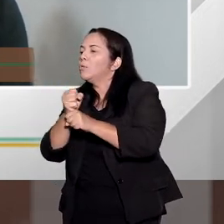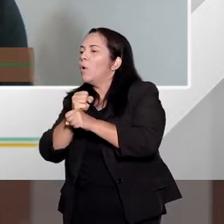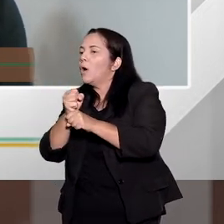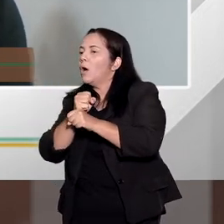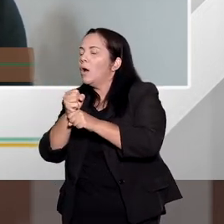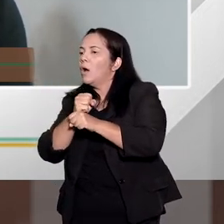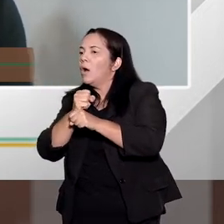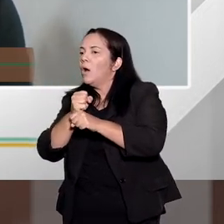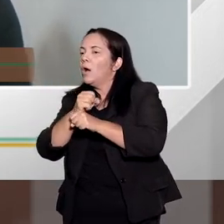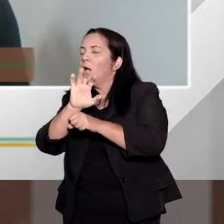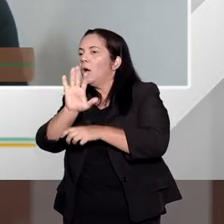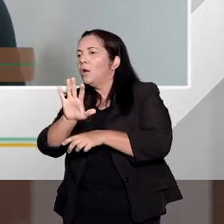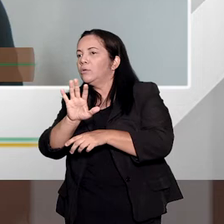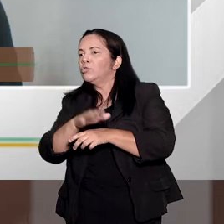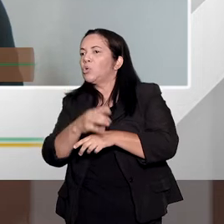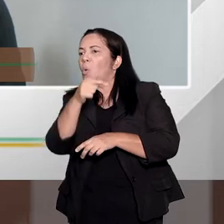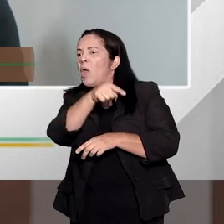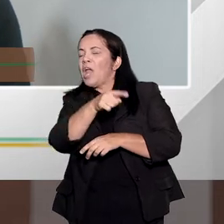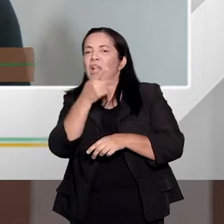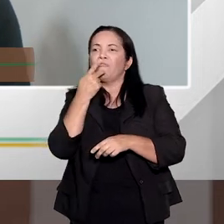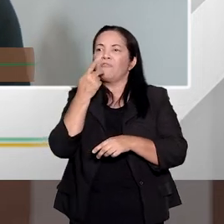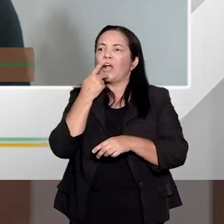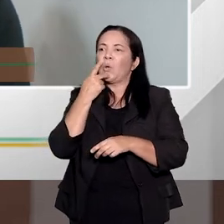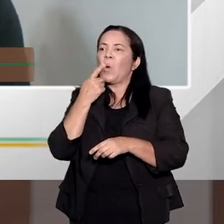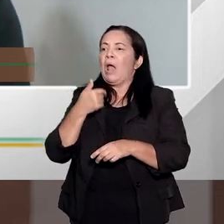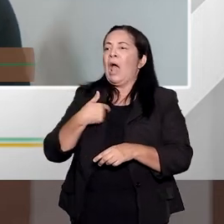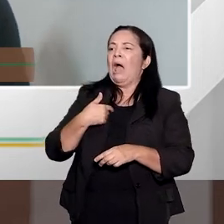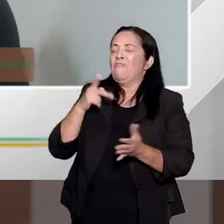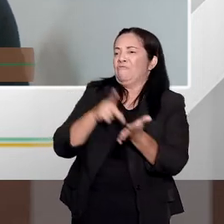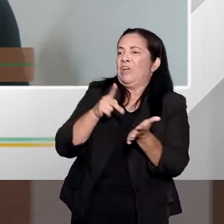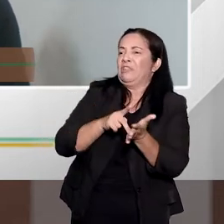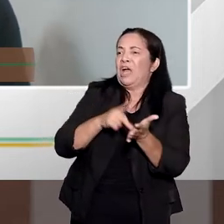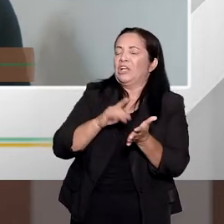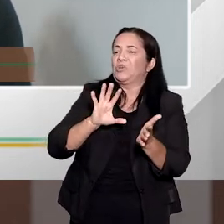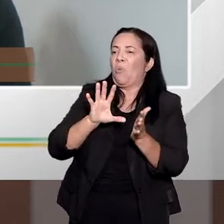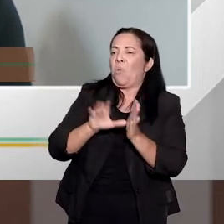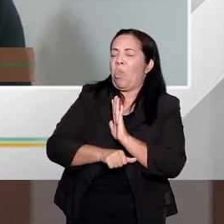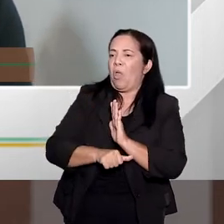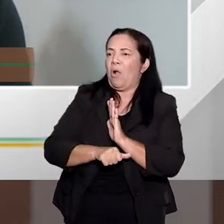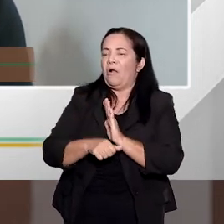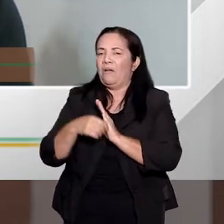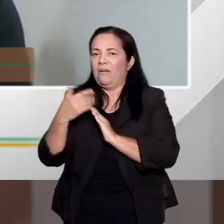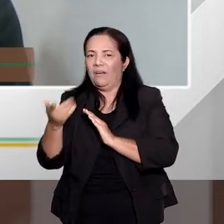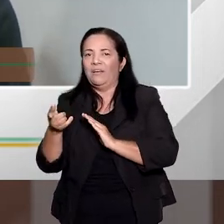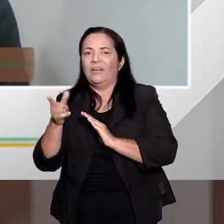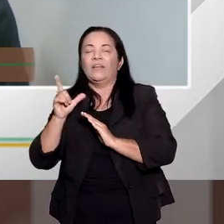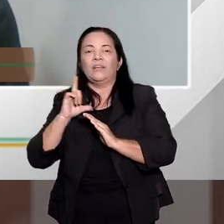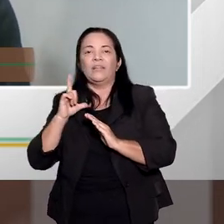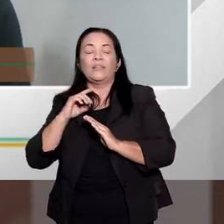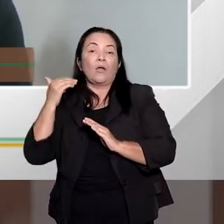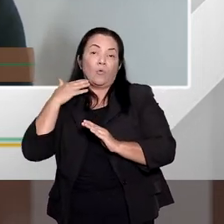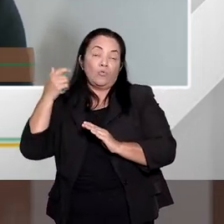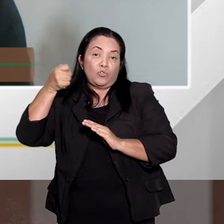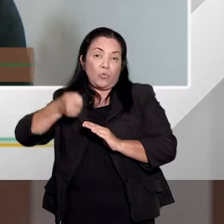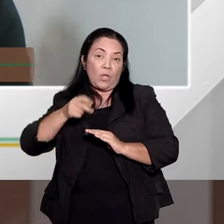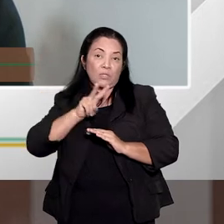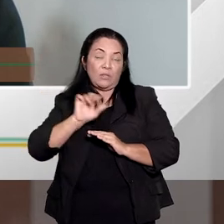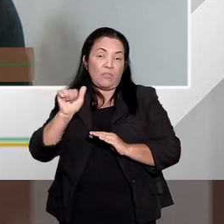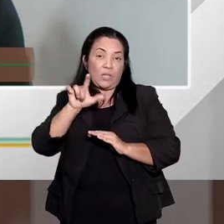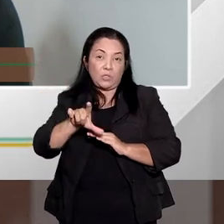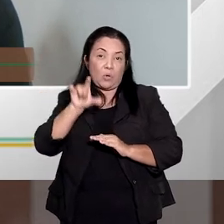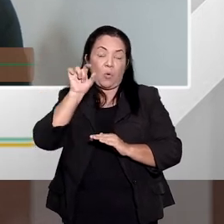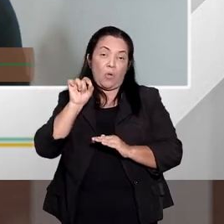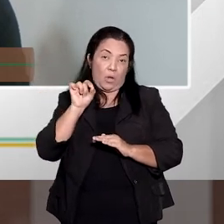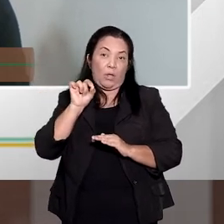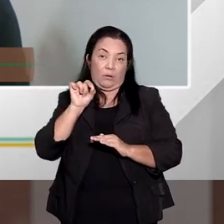circunstância atenuante. Digamos que o réu confessou. Então, há uma circunstância atenuante prevista lá nesses artigos.